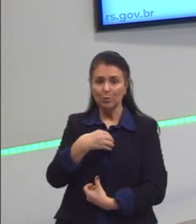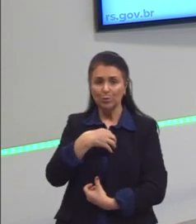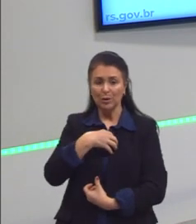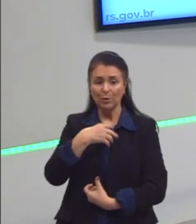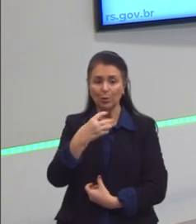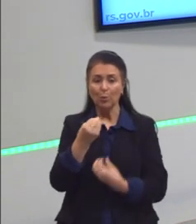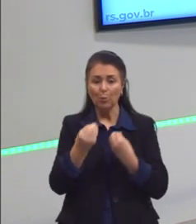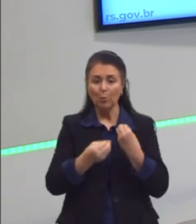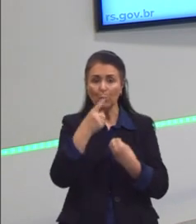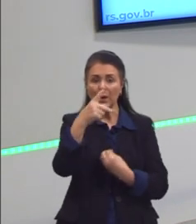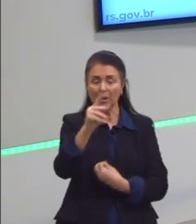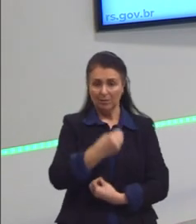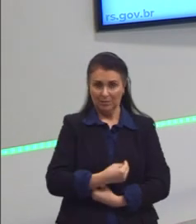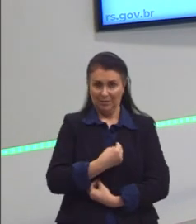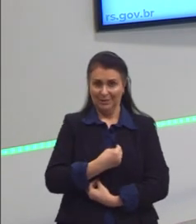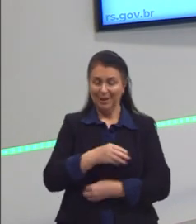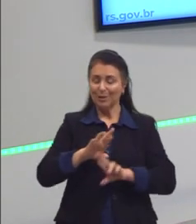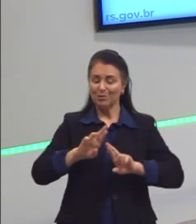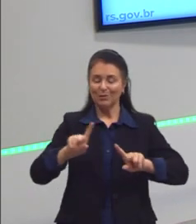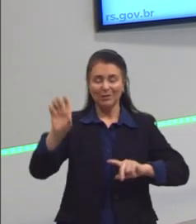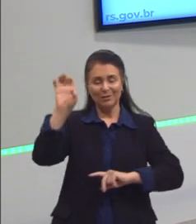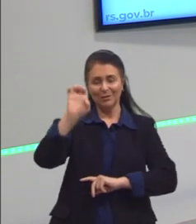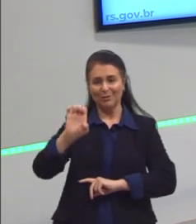bem diferente da europeia.